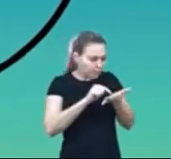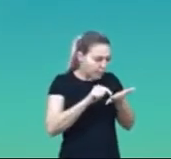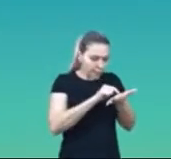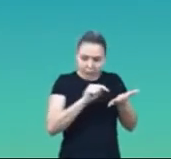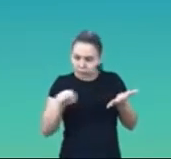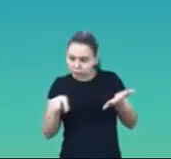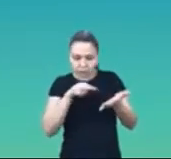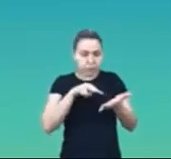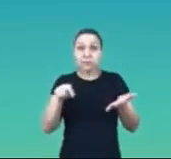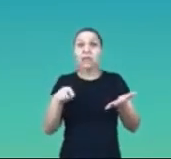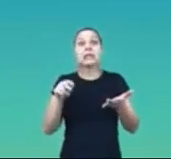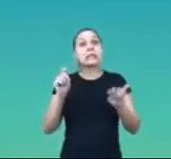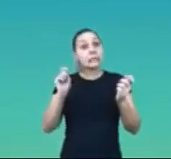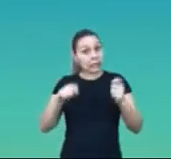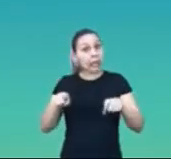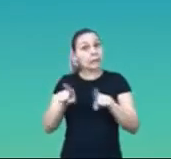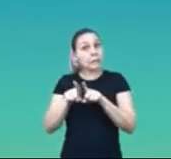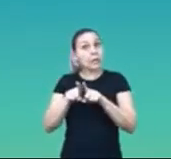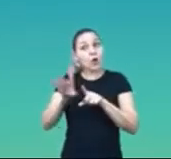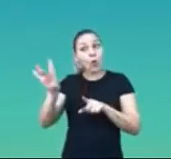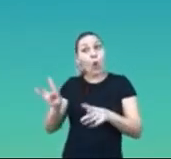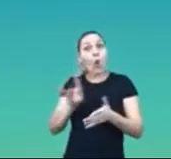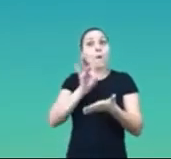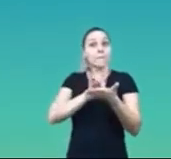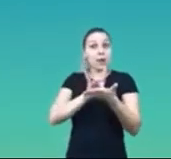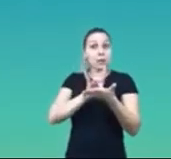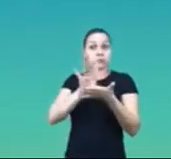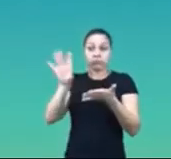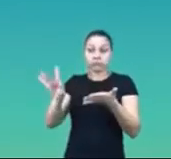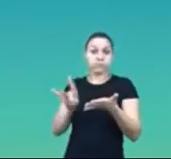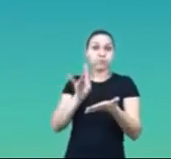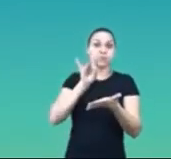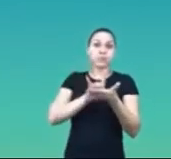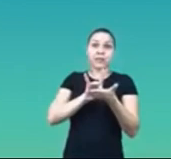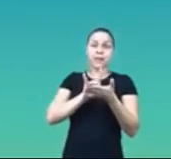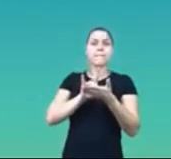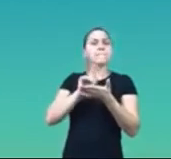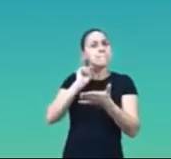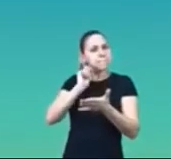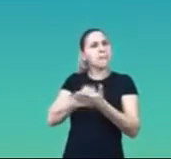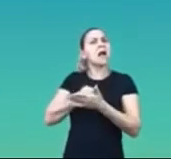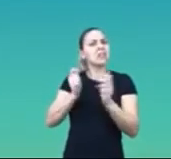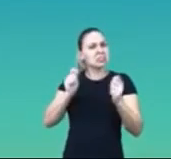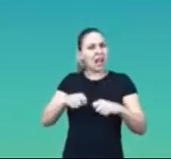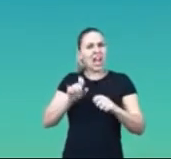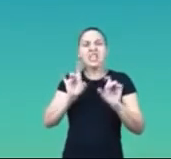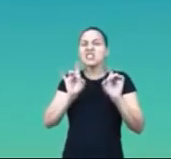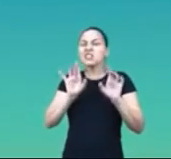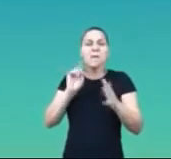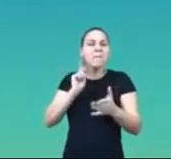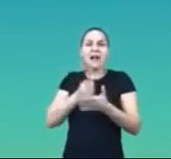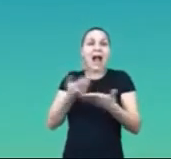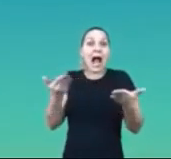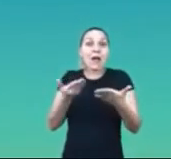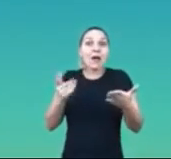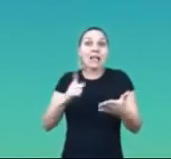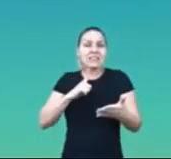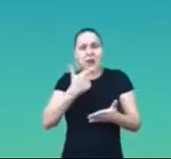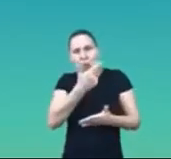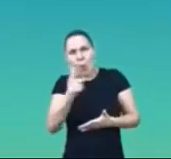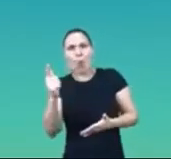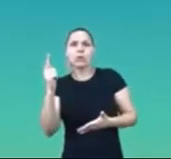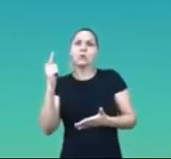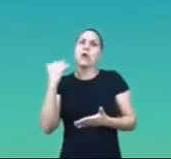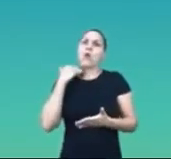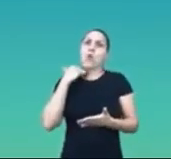aplicativo. Se quiser, você também pode copiar o código de barras e colar aqui para pagar. Agora é só pagar. Se você tiver mais